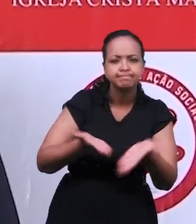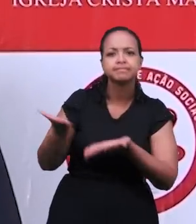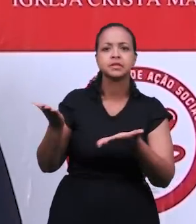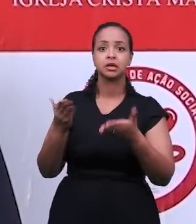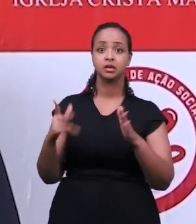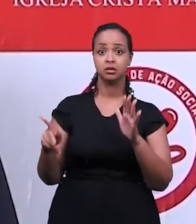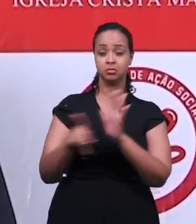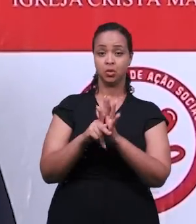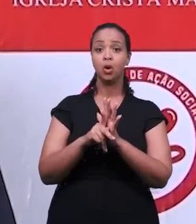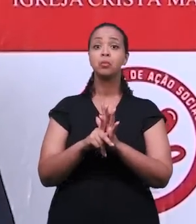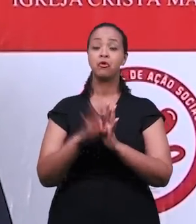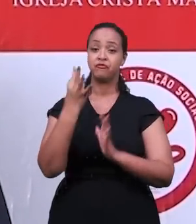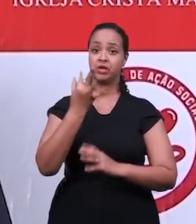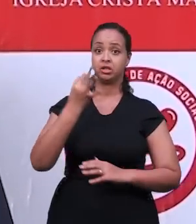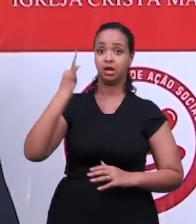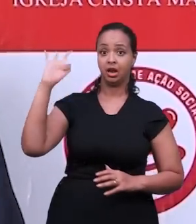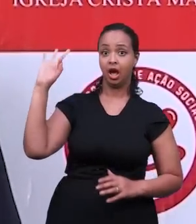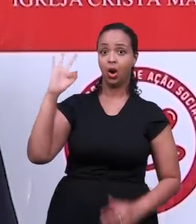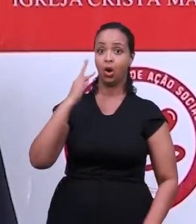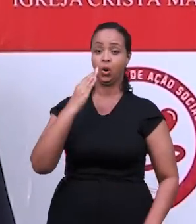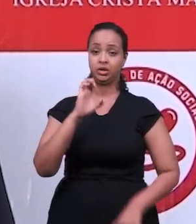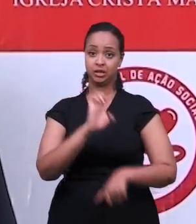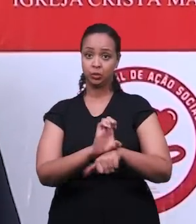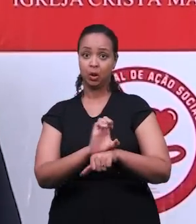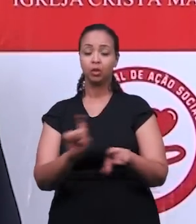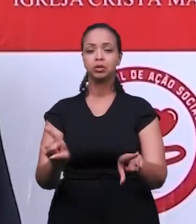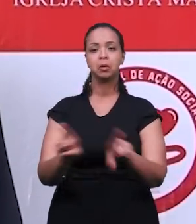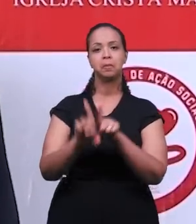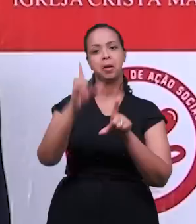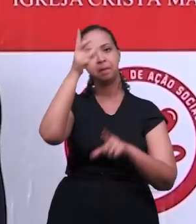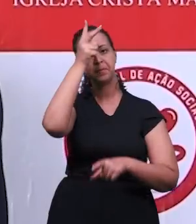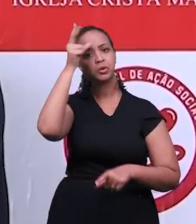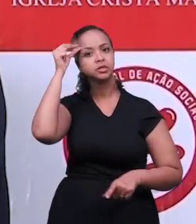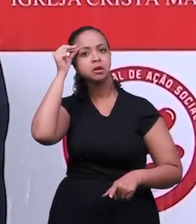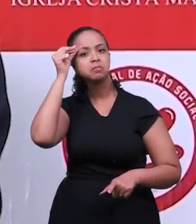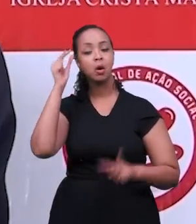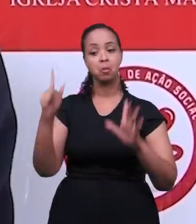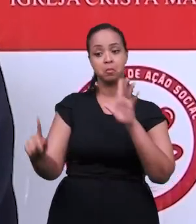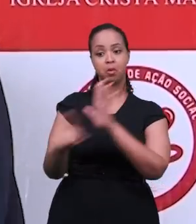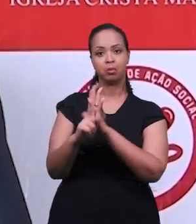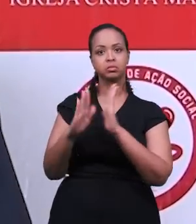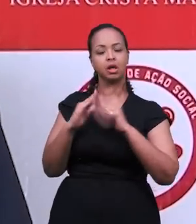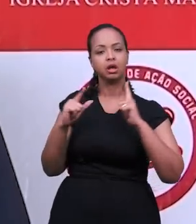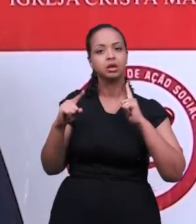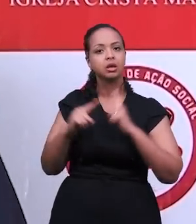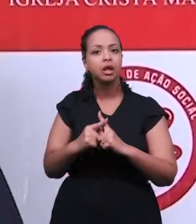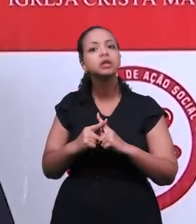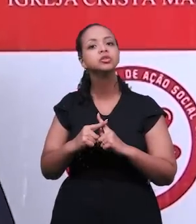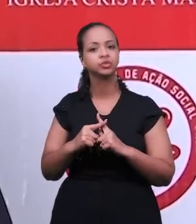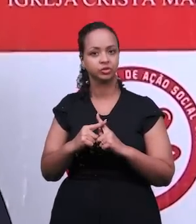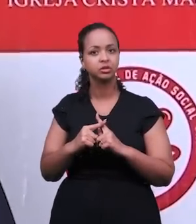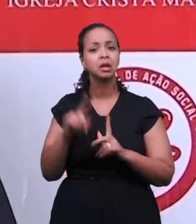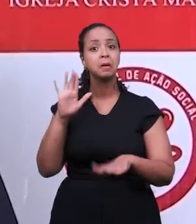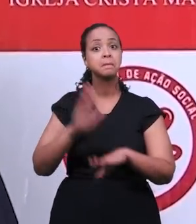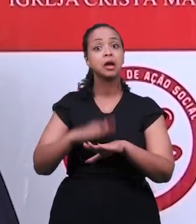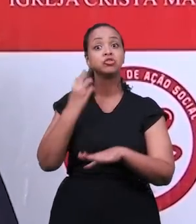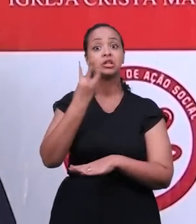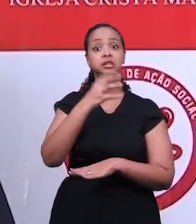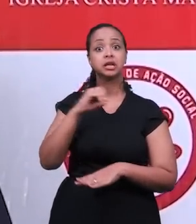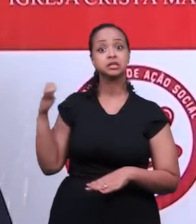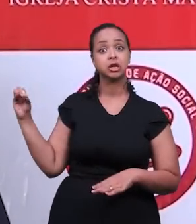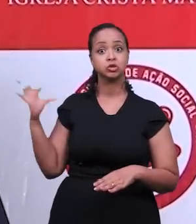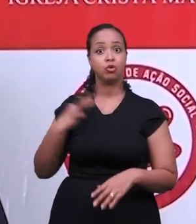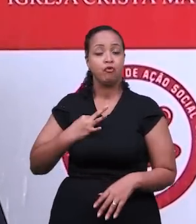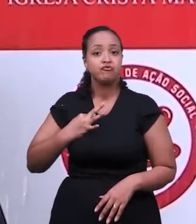do governo federal, do governo estadual, municipal, da iniciativa privada e da igreja. Na igreja, nós estamos com mais de